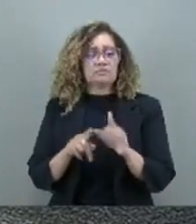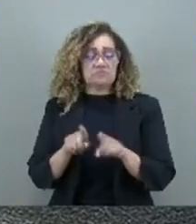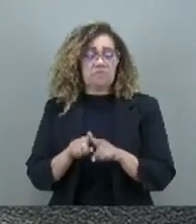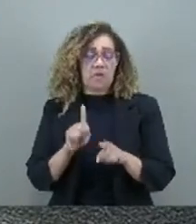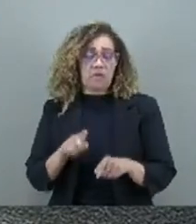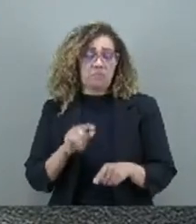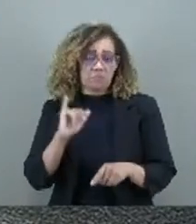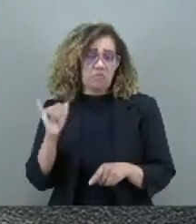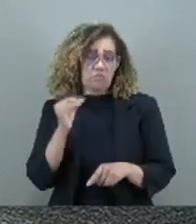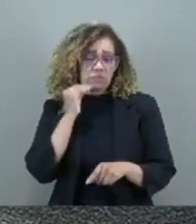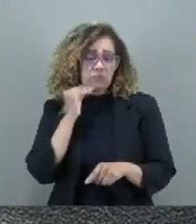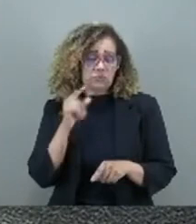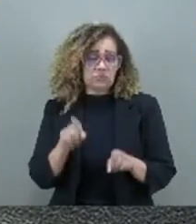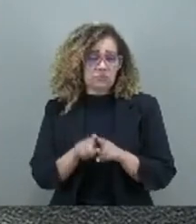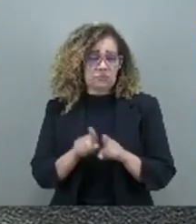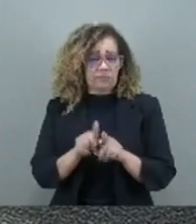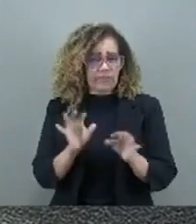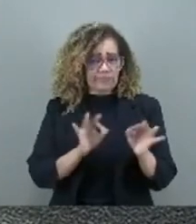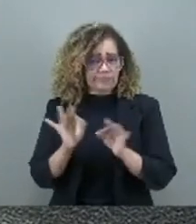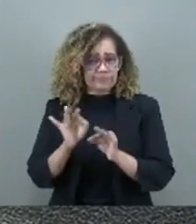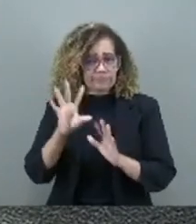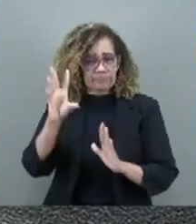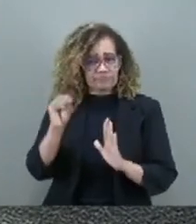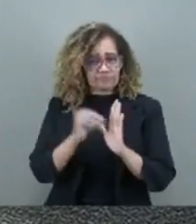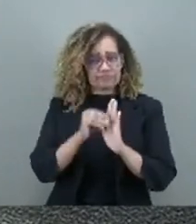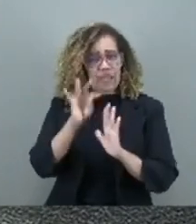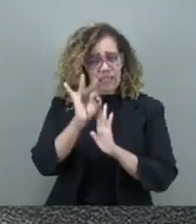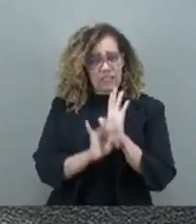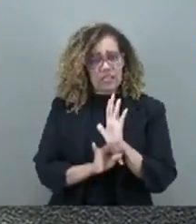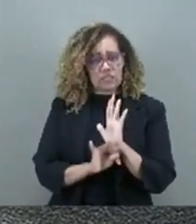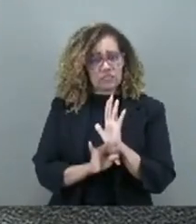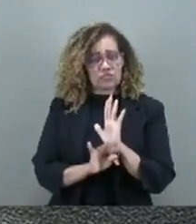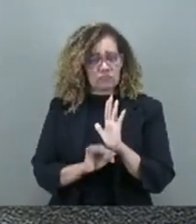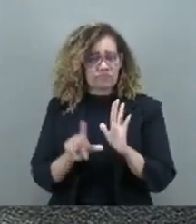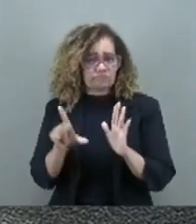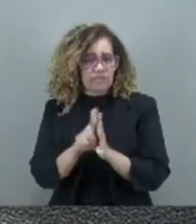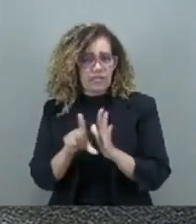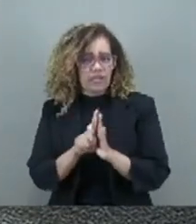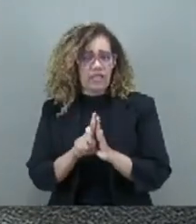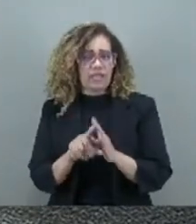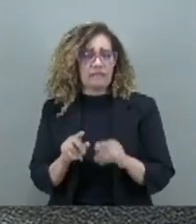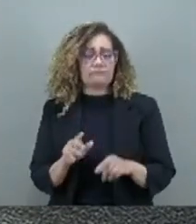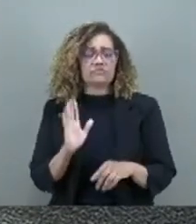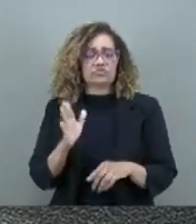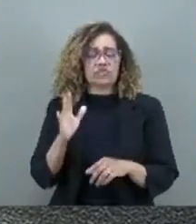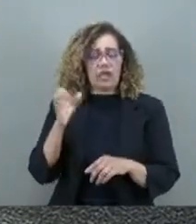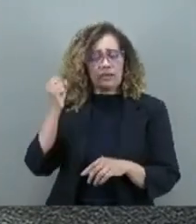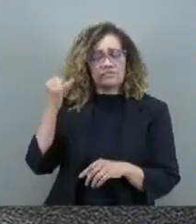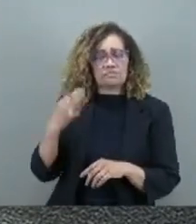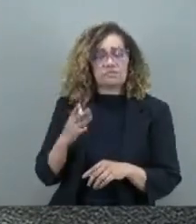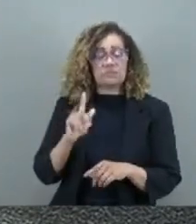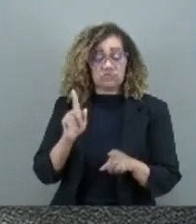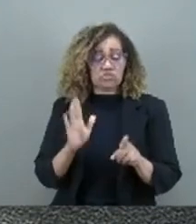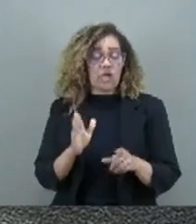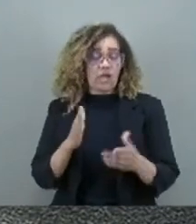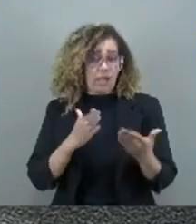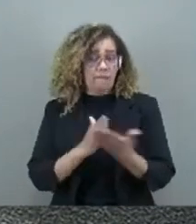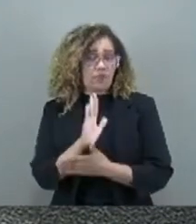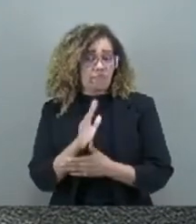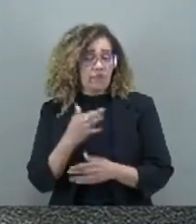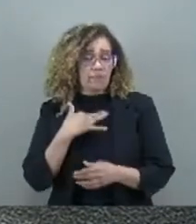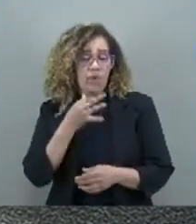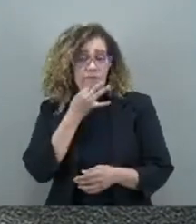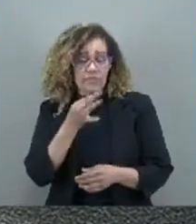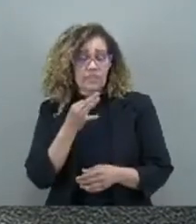oportuno consignar isso no texto legislativo. Então, assim, até adianto aqui a minha aprovação ao